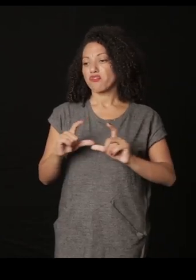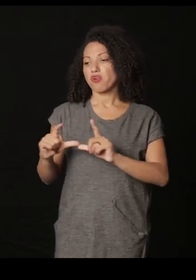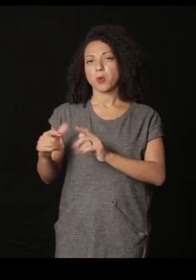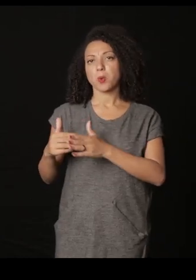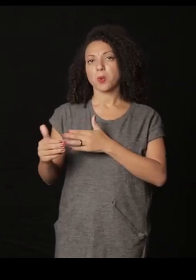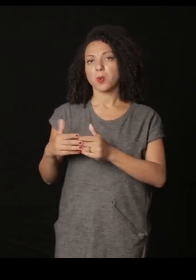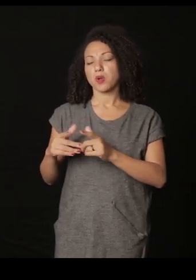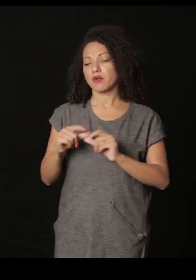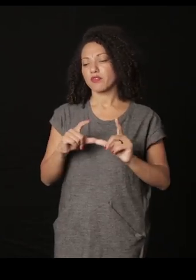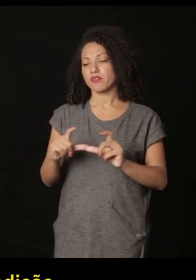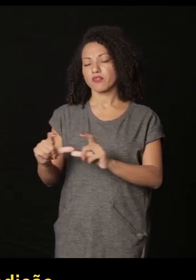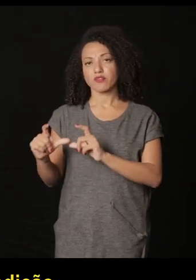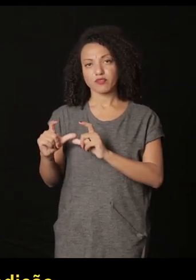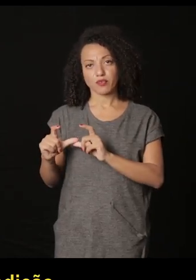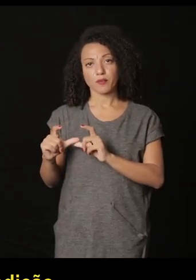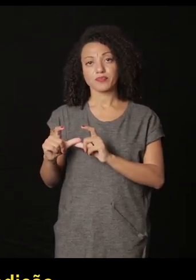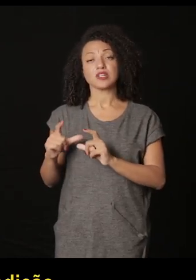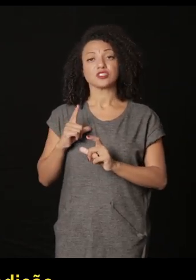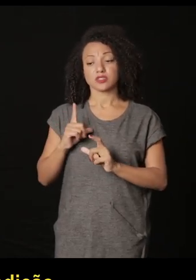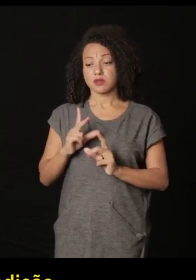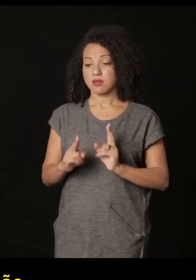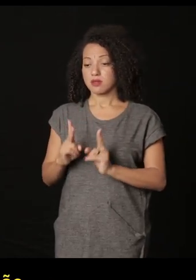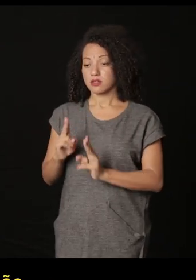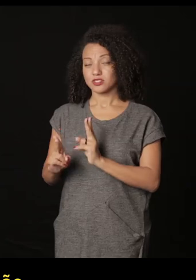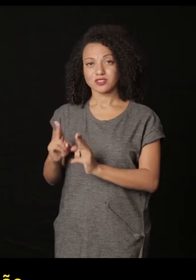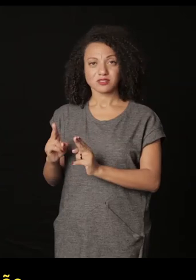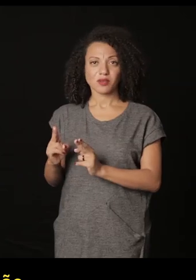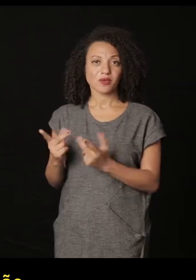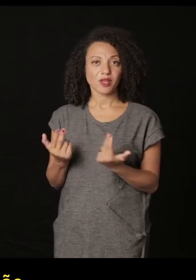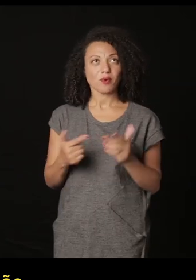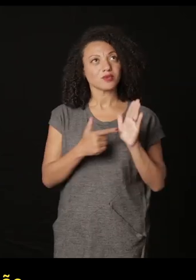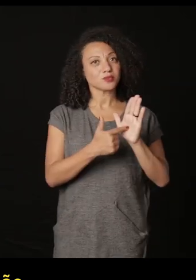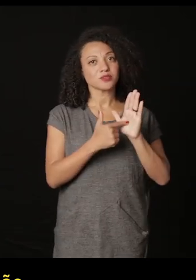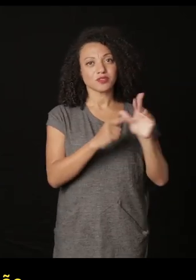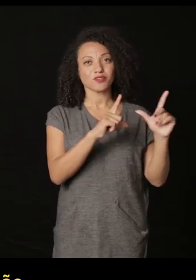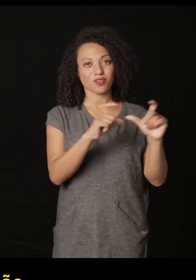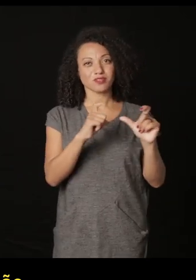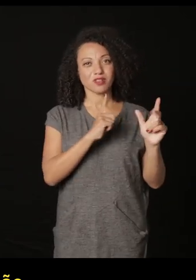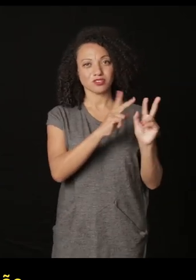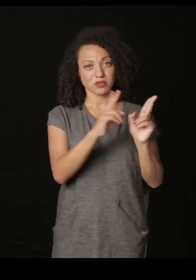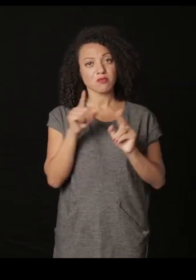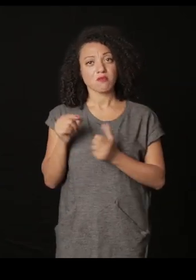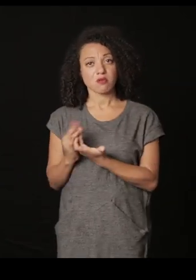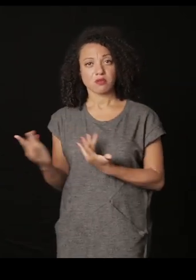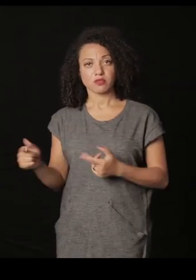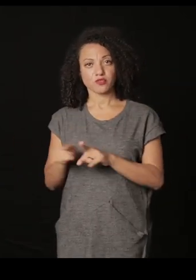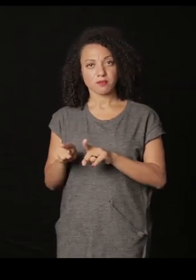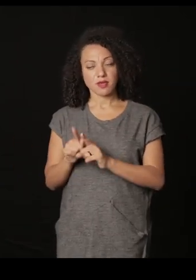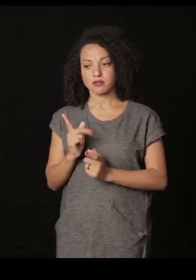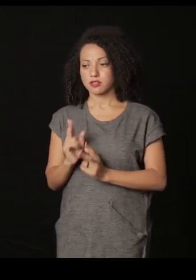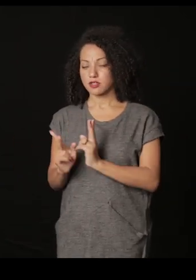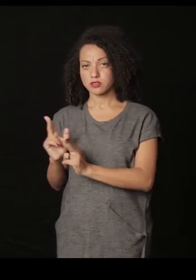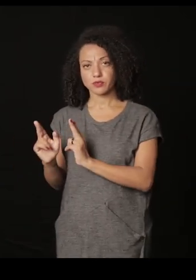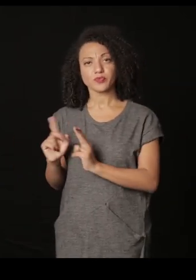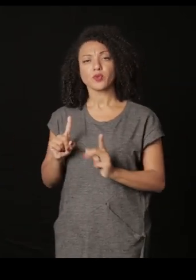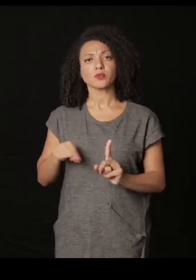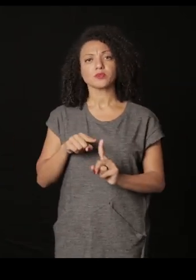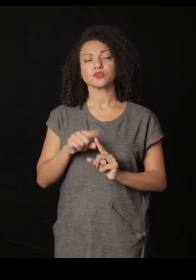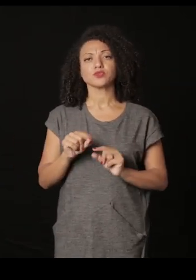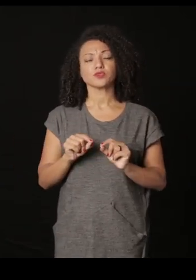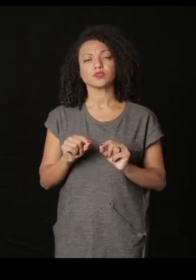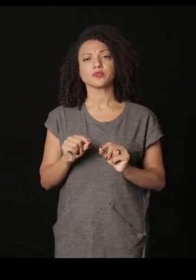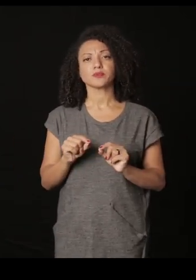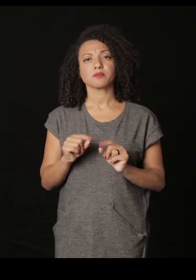qualquer submetido a um processo de edição como se edita uma exposição de fotografias e a questão era